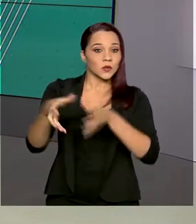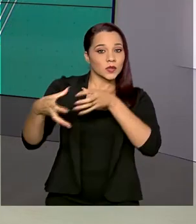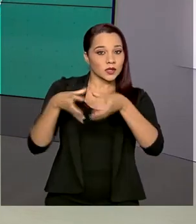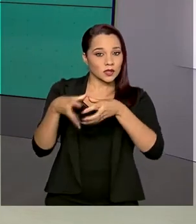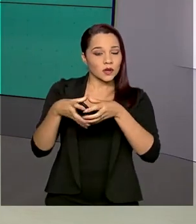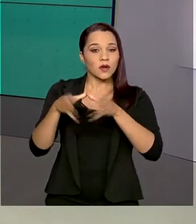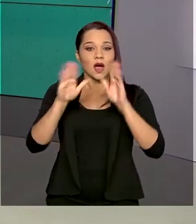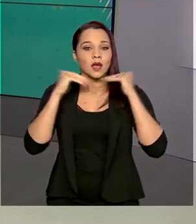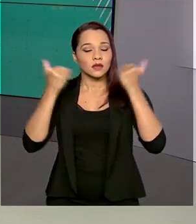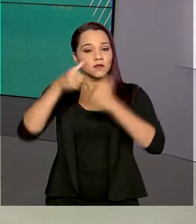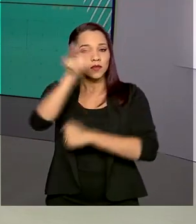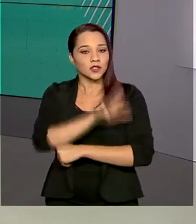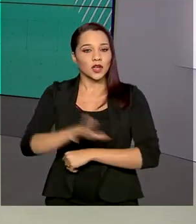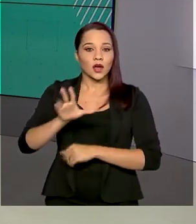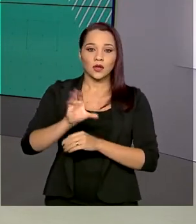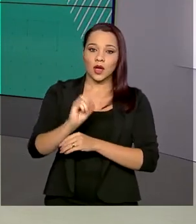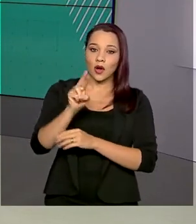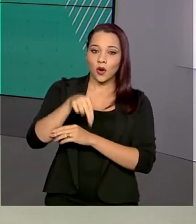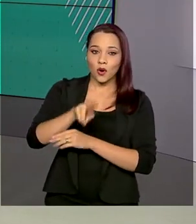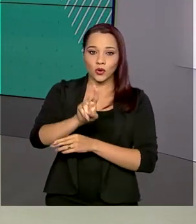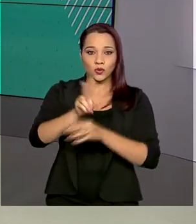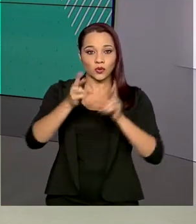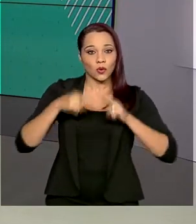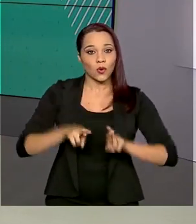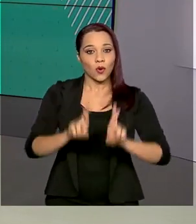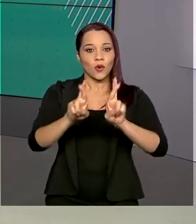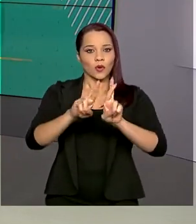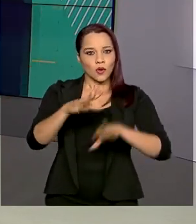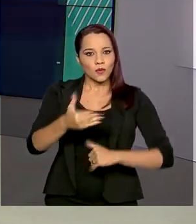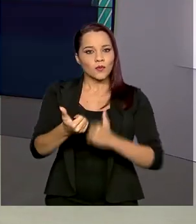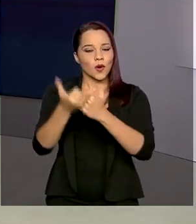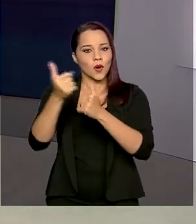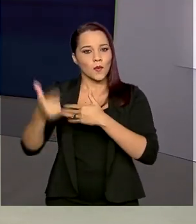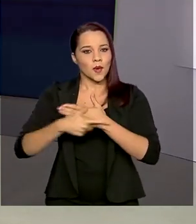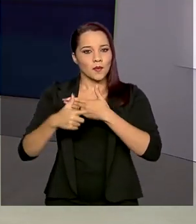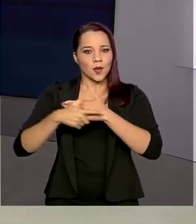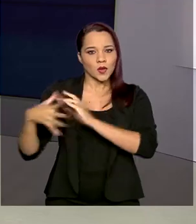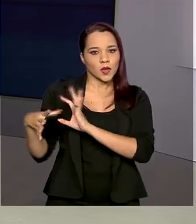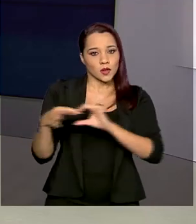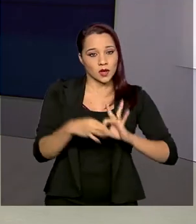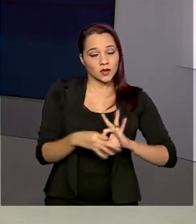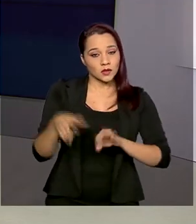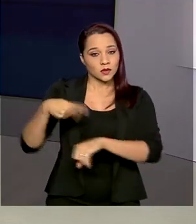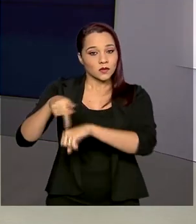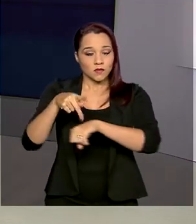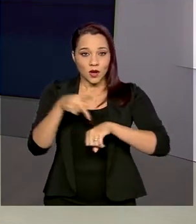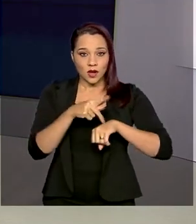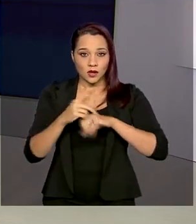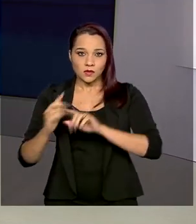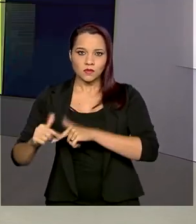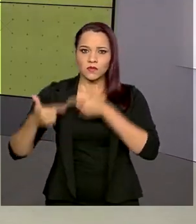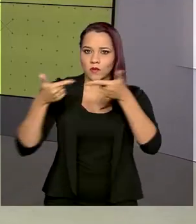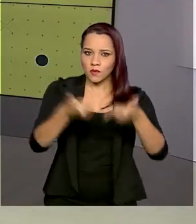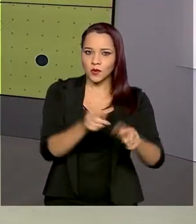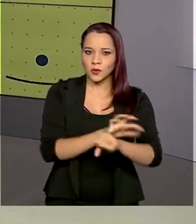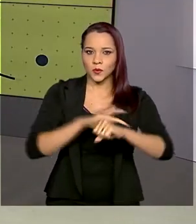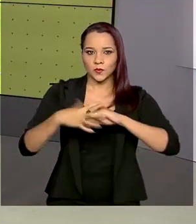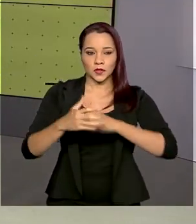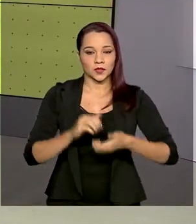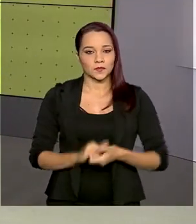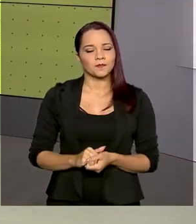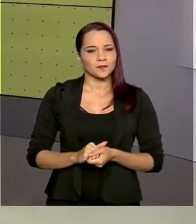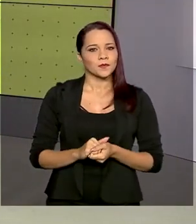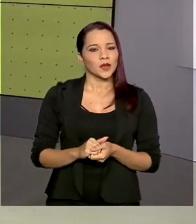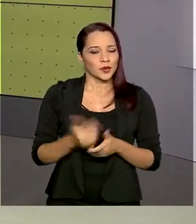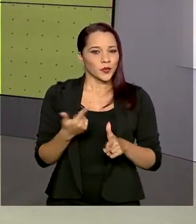da Assembleia Geral da ONU, que neste ano reforça o papel da aliança entre países no combate ao novo coronavírus. Devido à